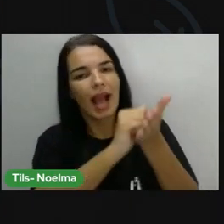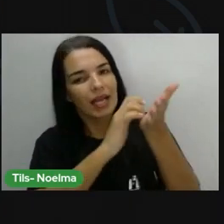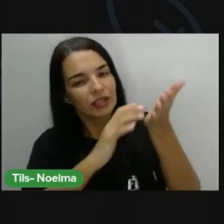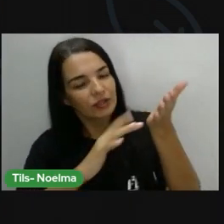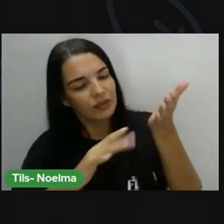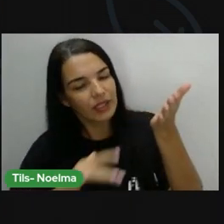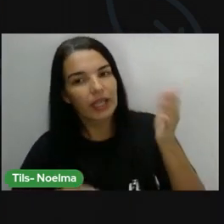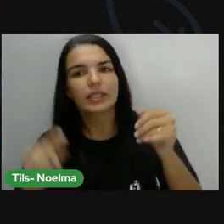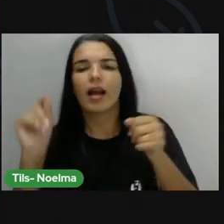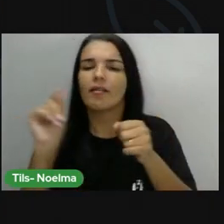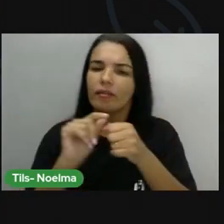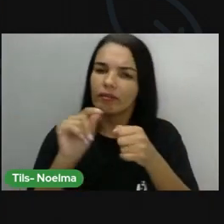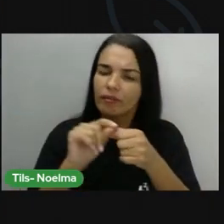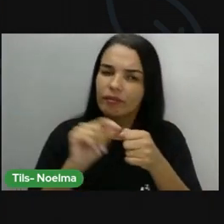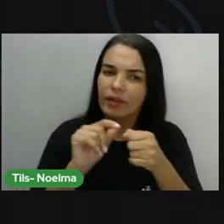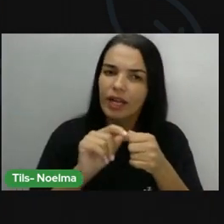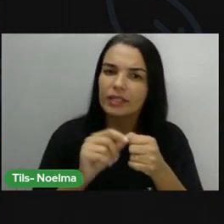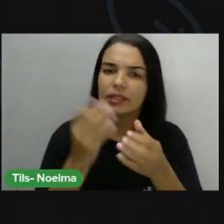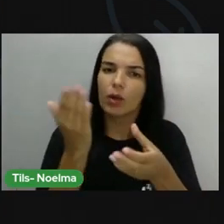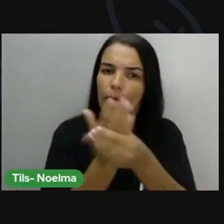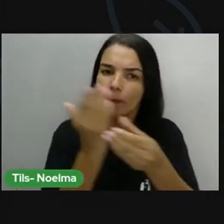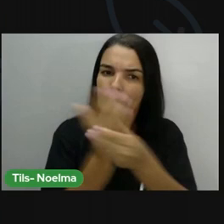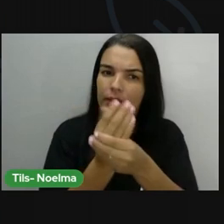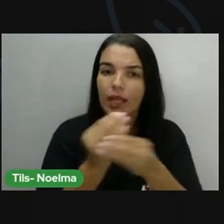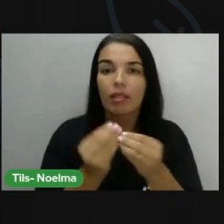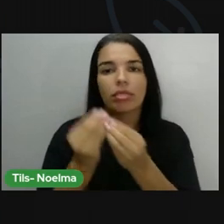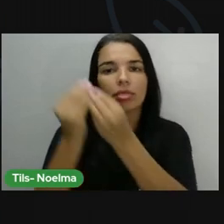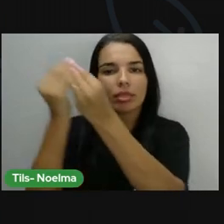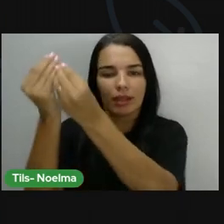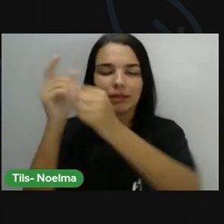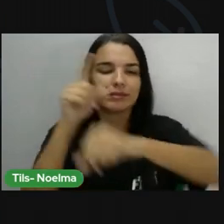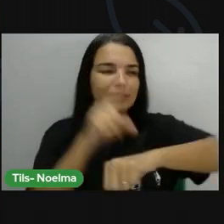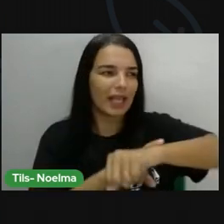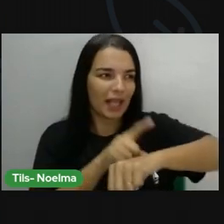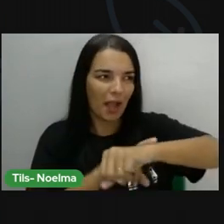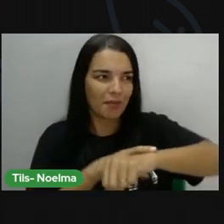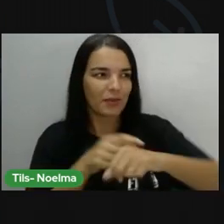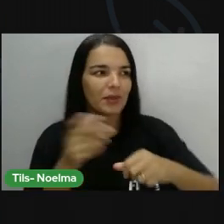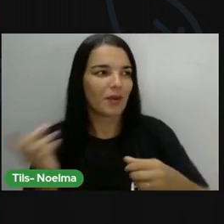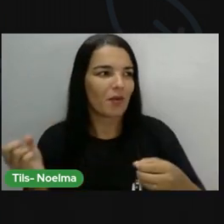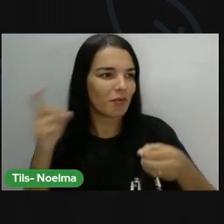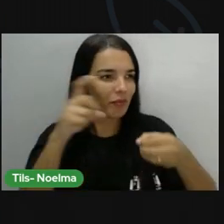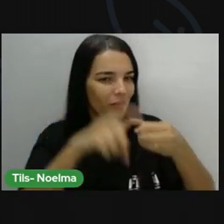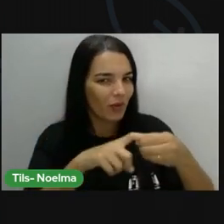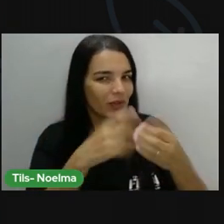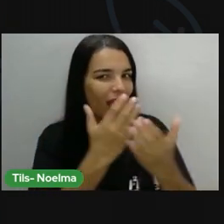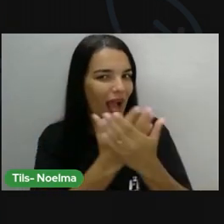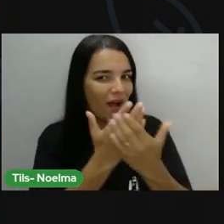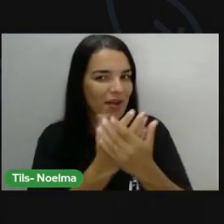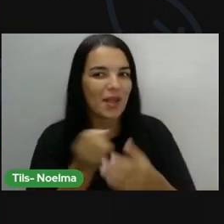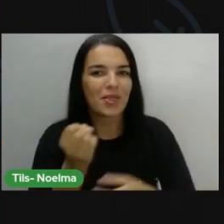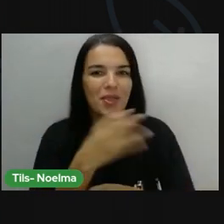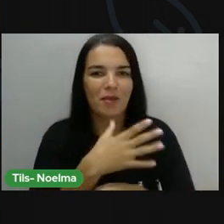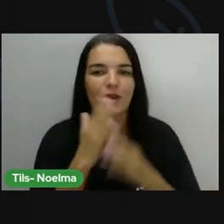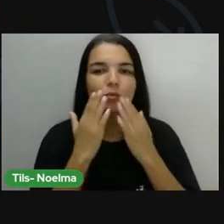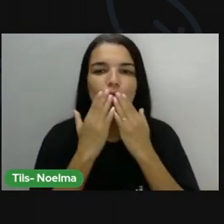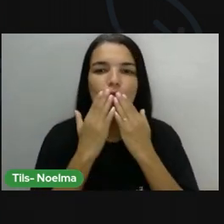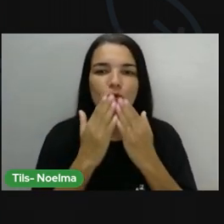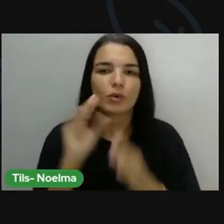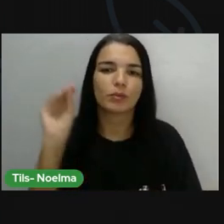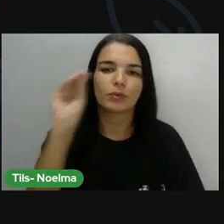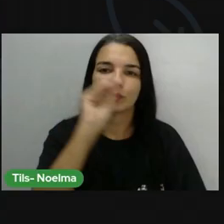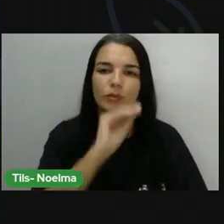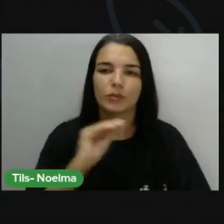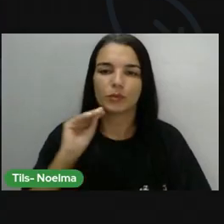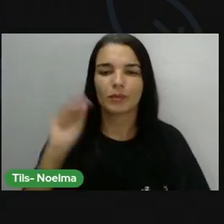Cuidem desse material que deverá ser devolvido. E daqui a pouquinho, a gente vem com mais uma aula. Beijinho no